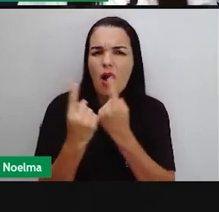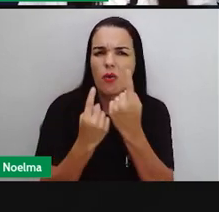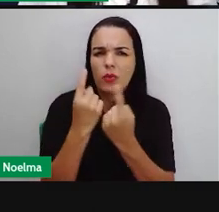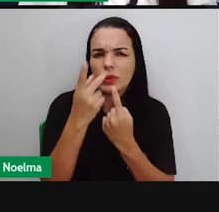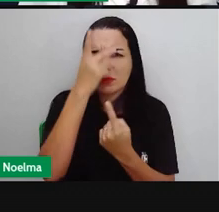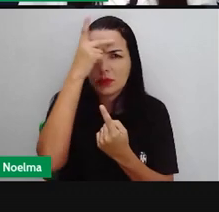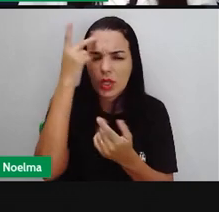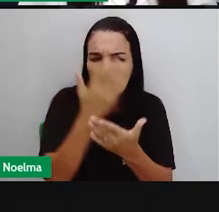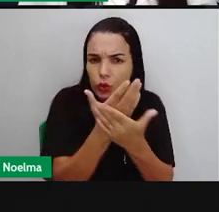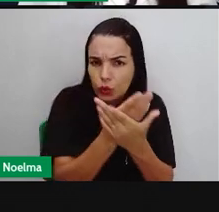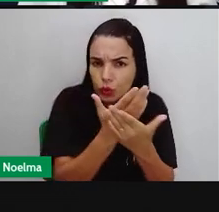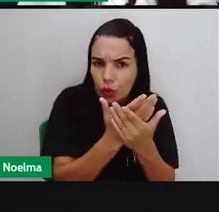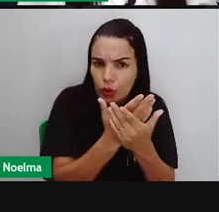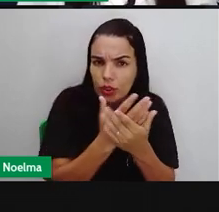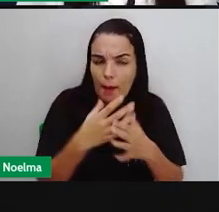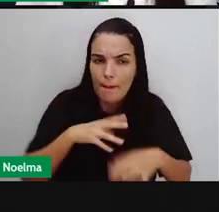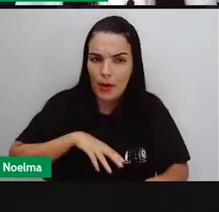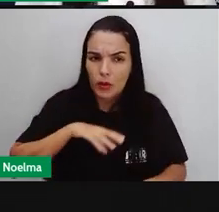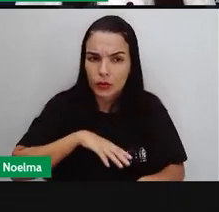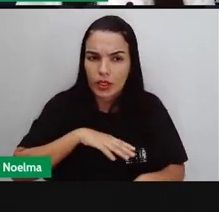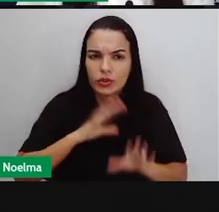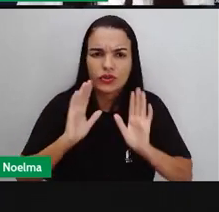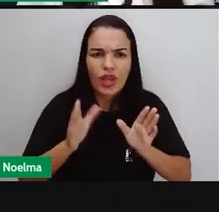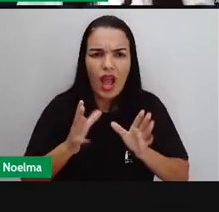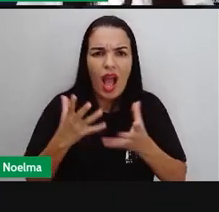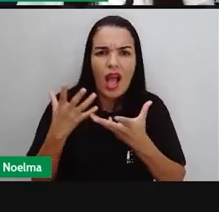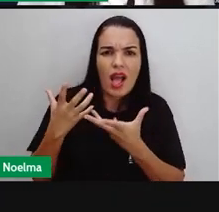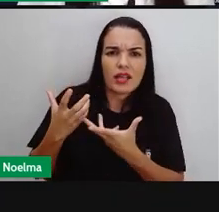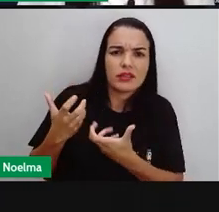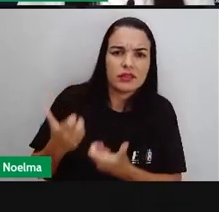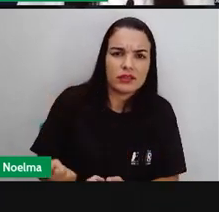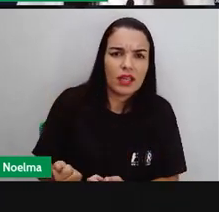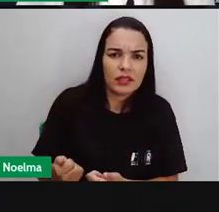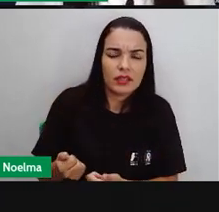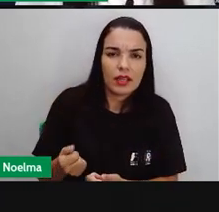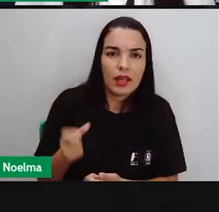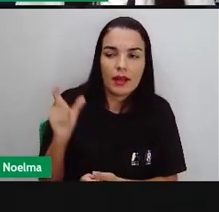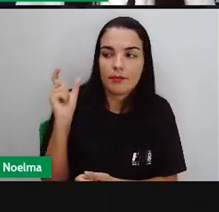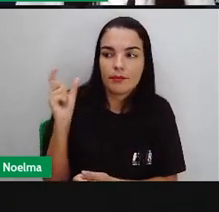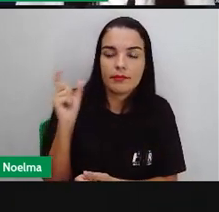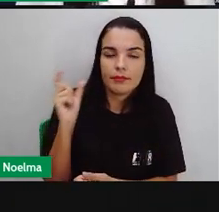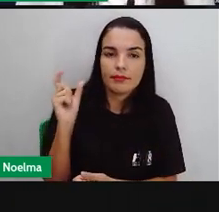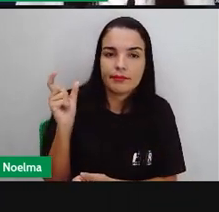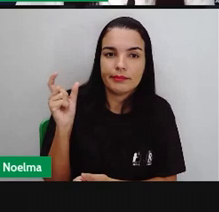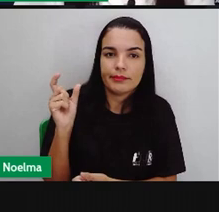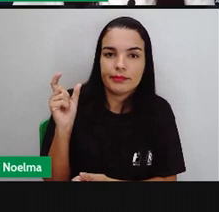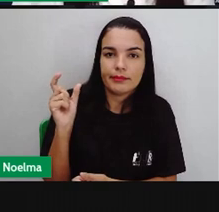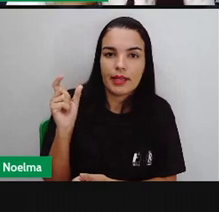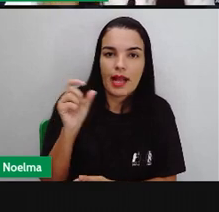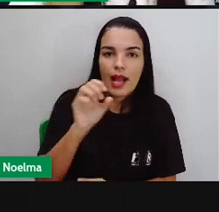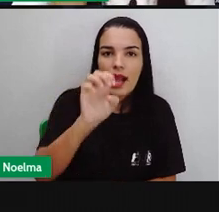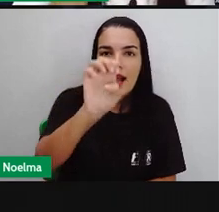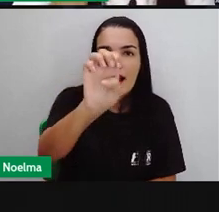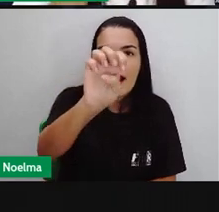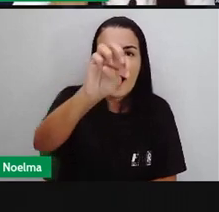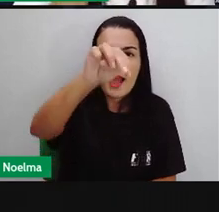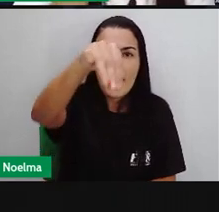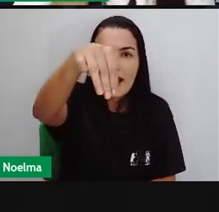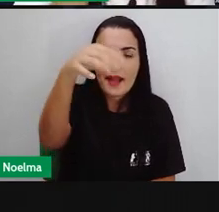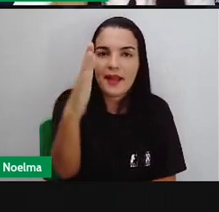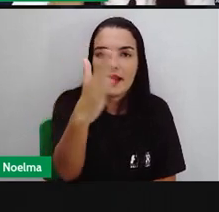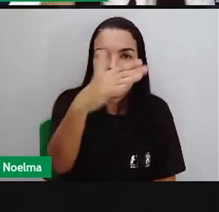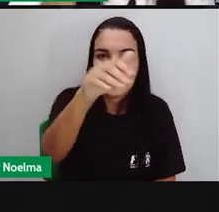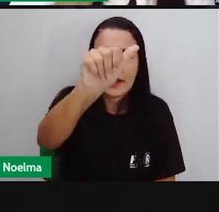Alguns gramáticos já aceitam a construção em anexo. Tanto quando a gente vai enviar algum